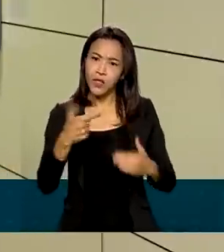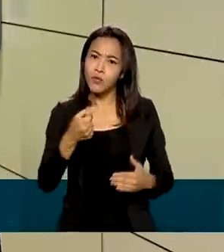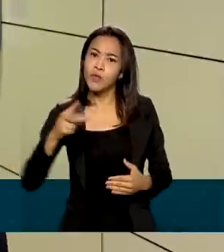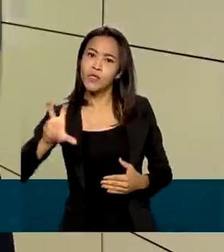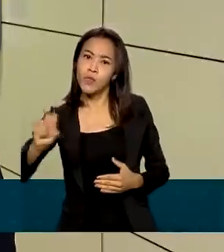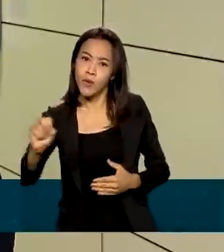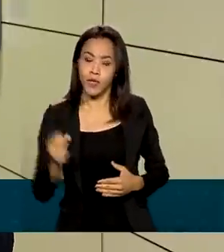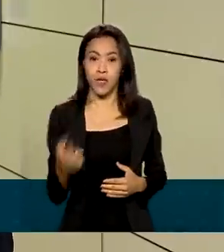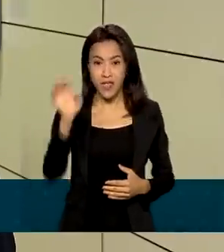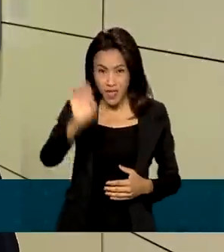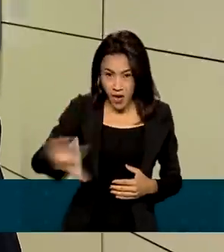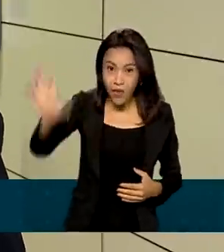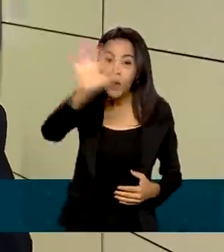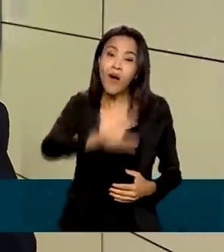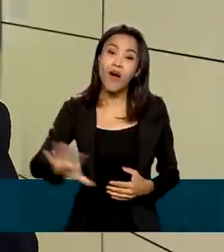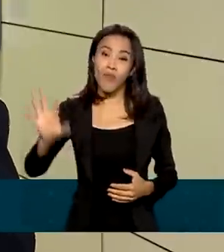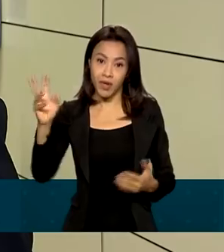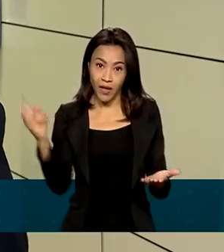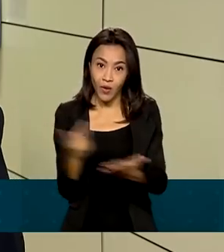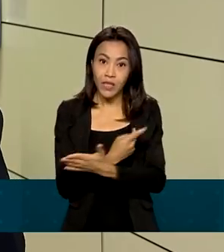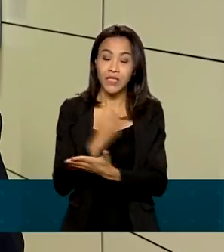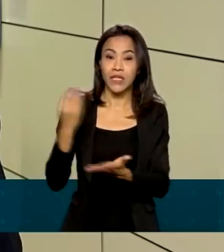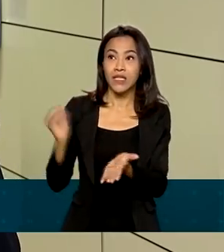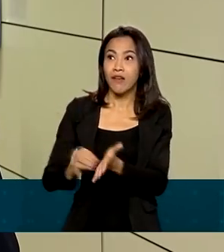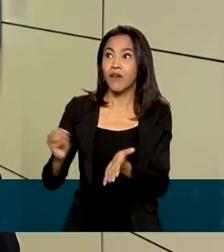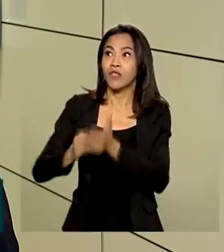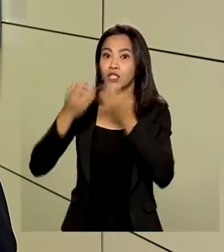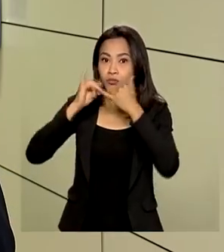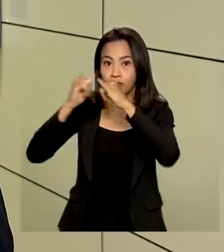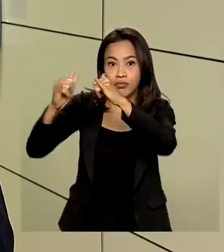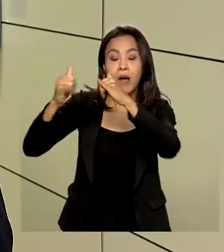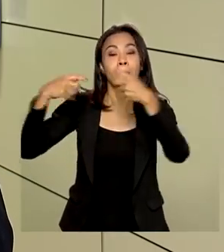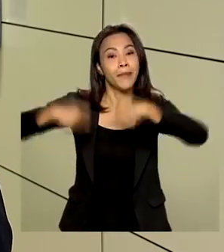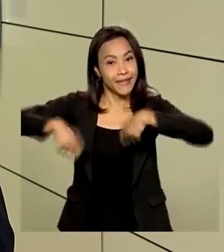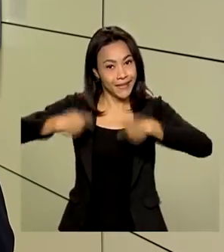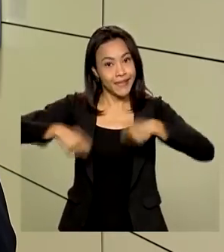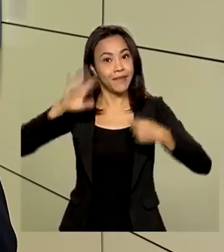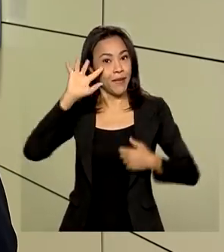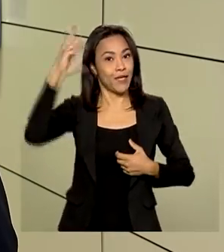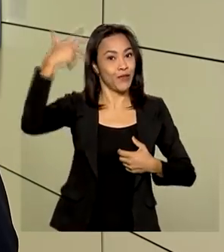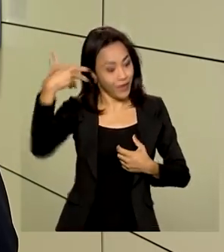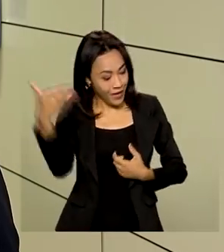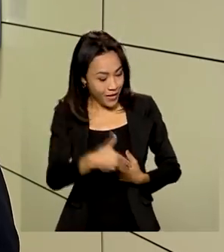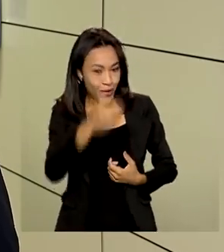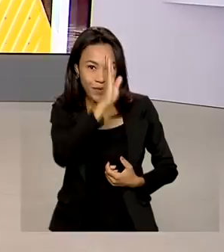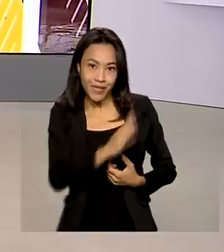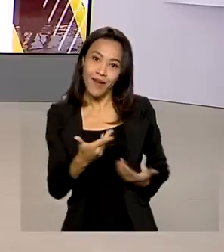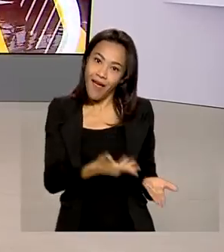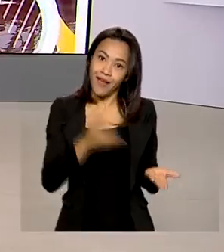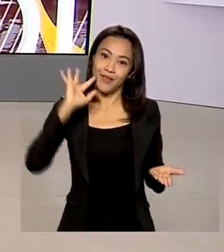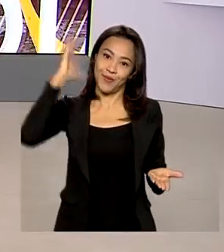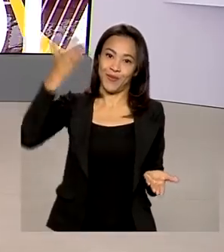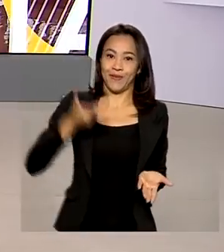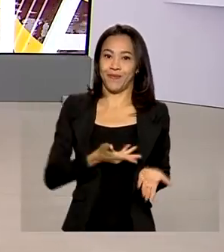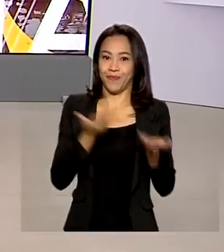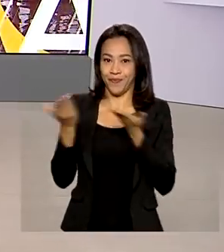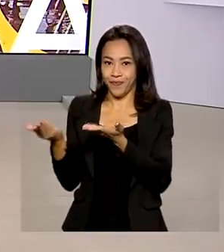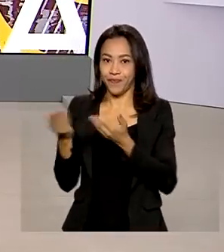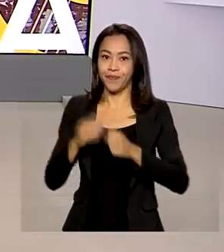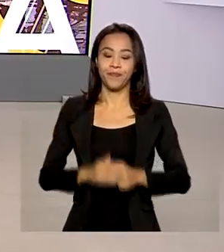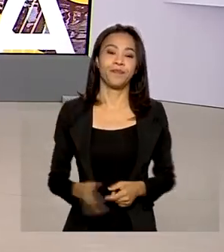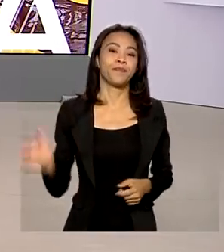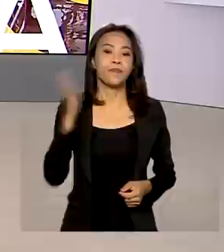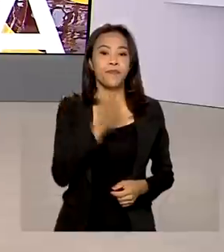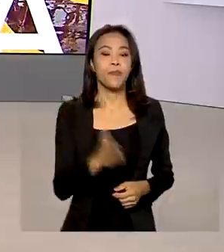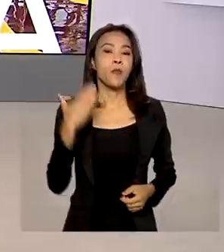momento que está nessa crise energética, precisa de uma solução. E o Brasil vai ser uma dessas soluções. O Banco Central